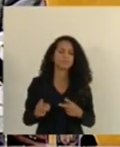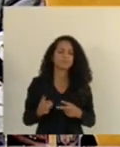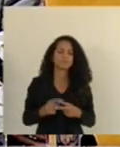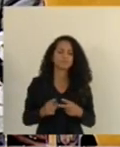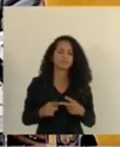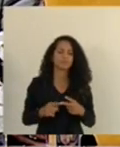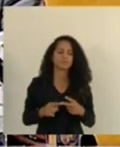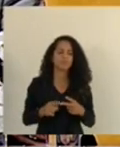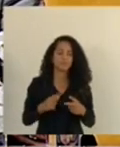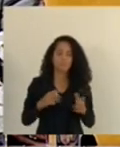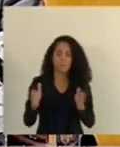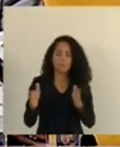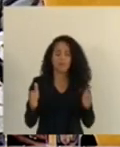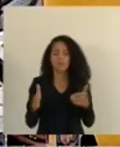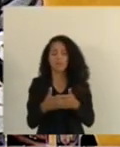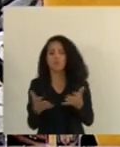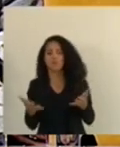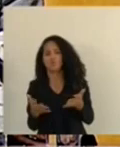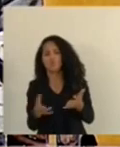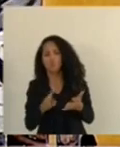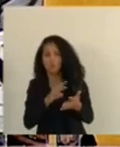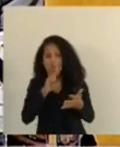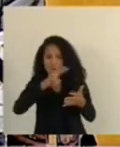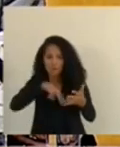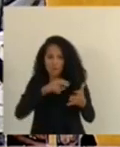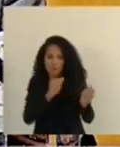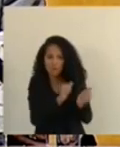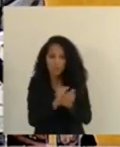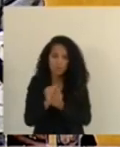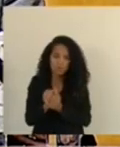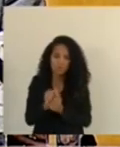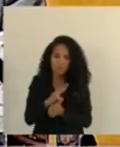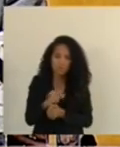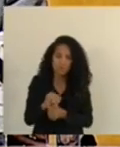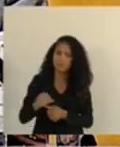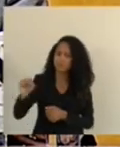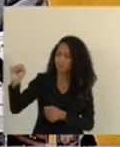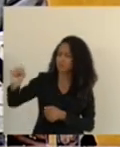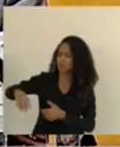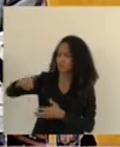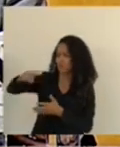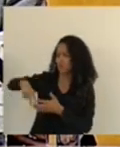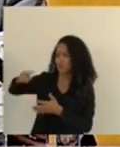o senhor tem prazo até hoje o senhor vai relatar em conjunto vou relatar